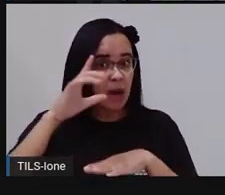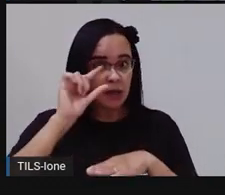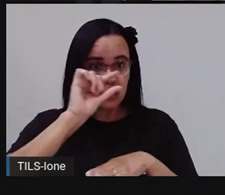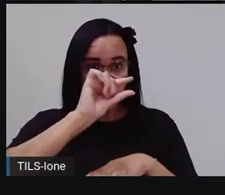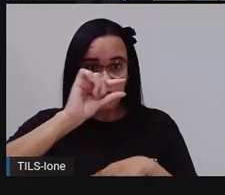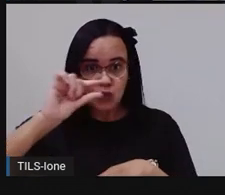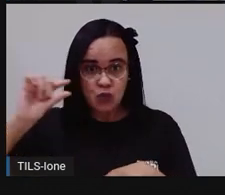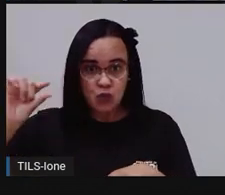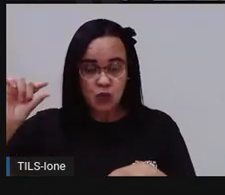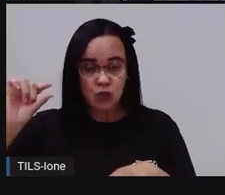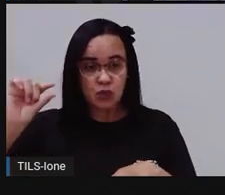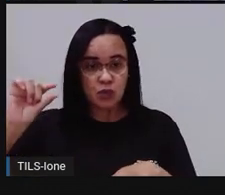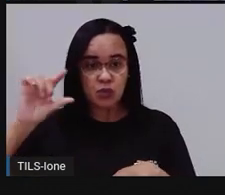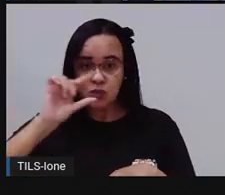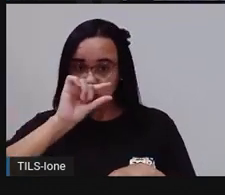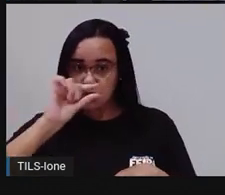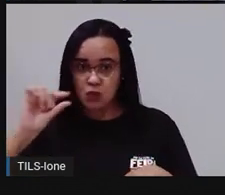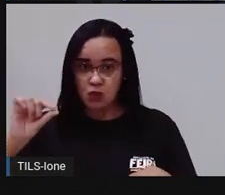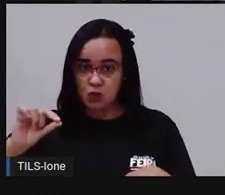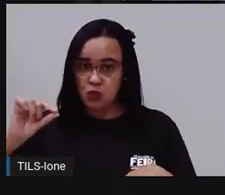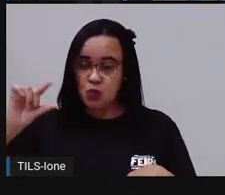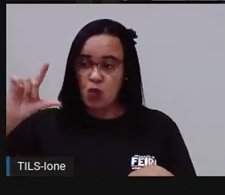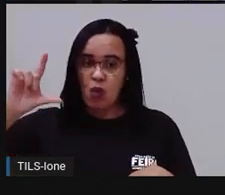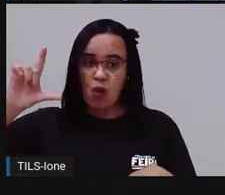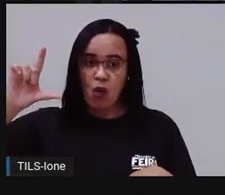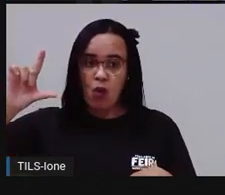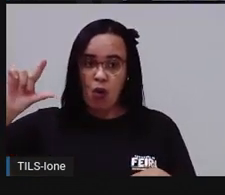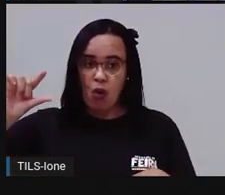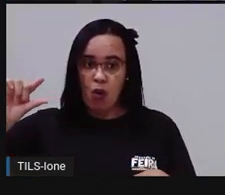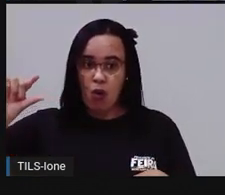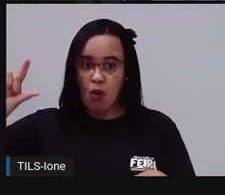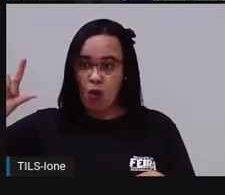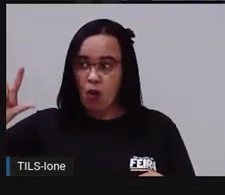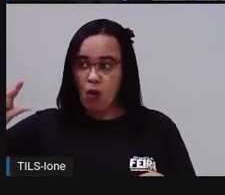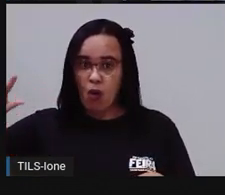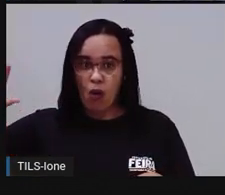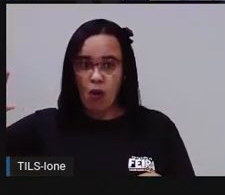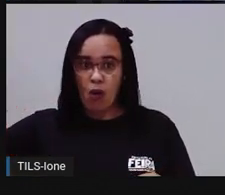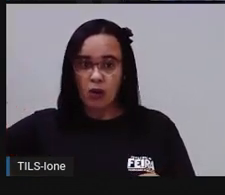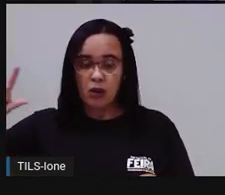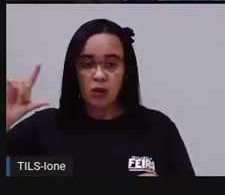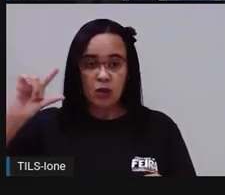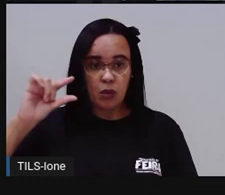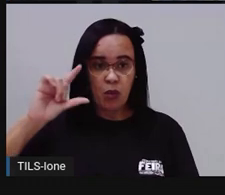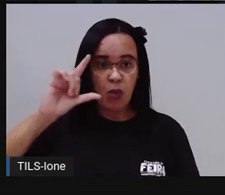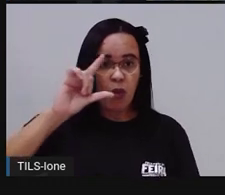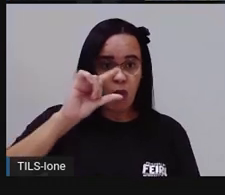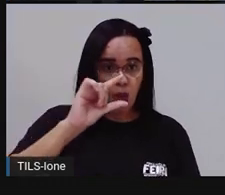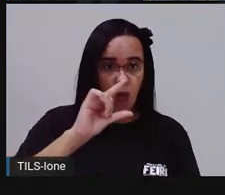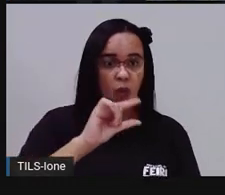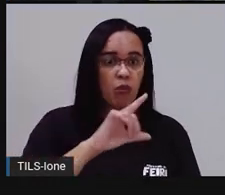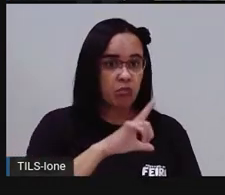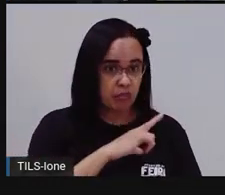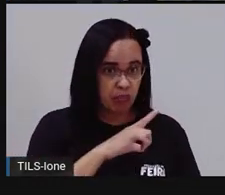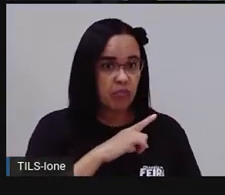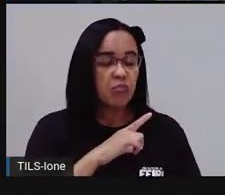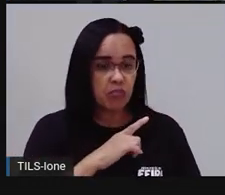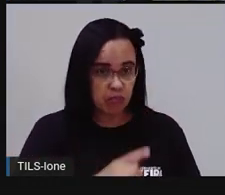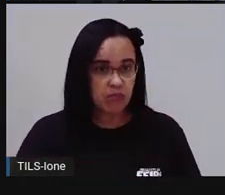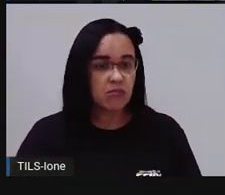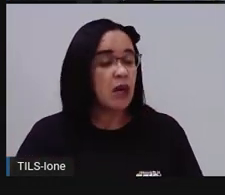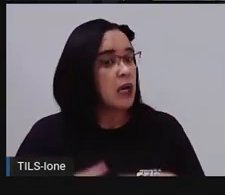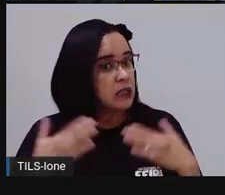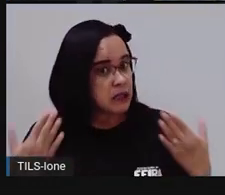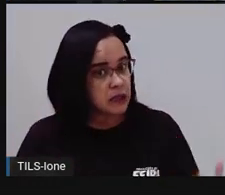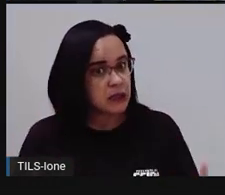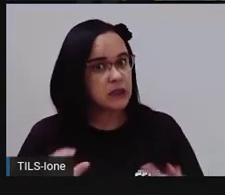Então aqui estava 14, menorzinho, e ó, no mês de maio ficou bem grandão, né? Então aconteceu alguma